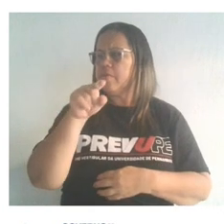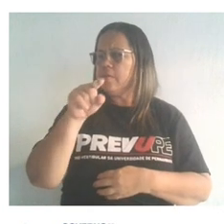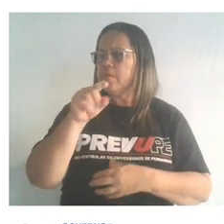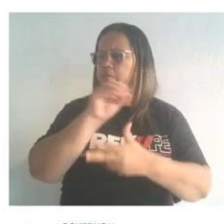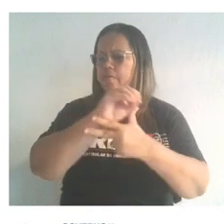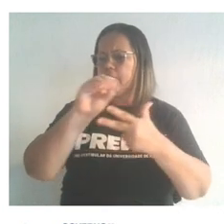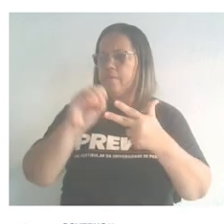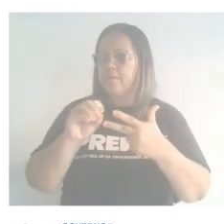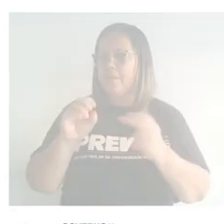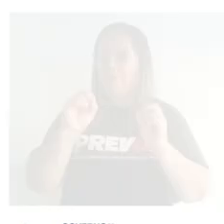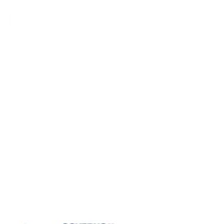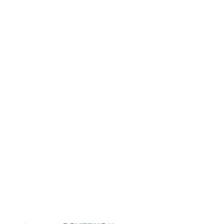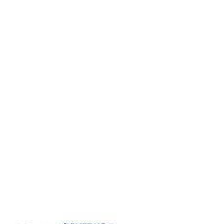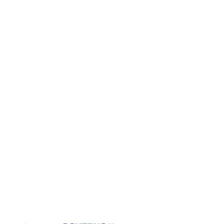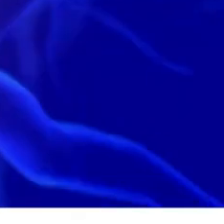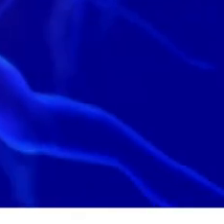prestar o Enem nesse ano, beleza?